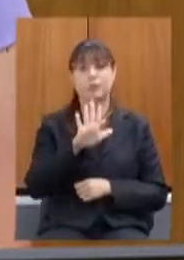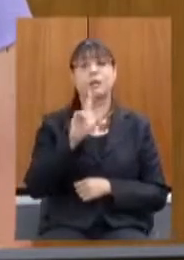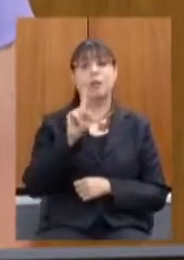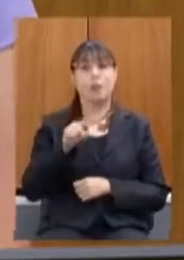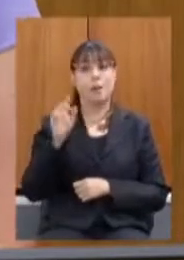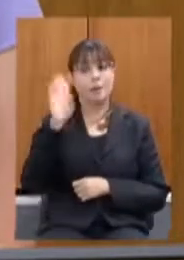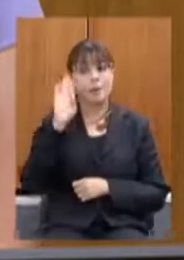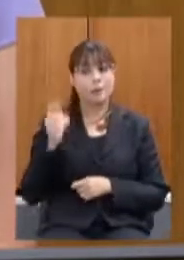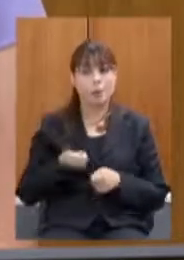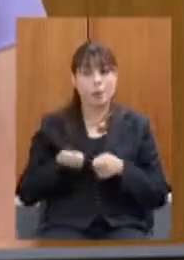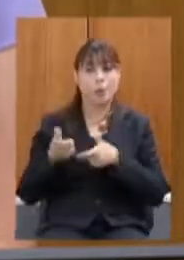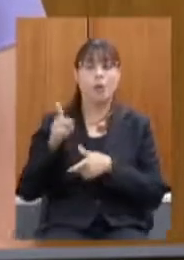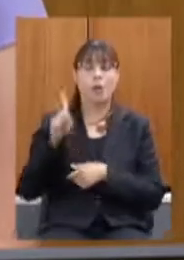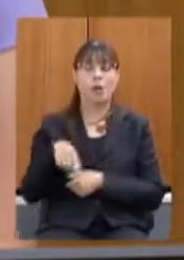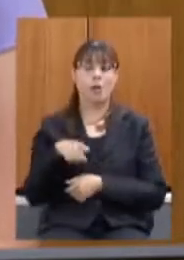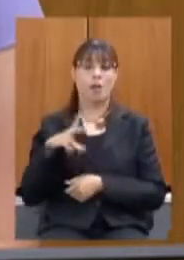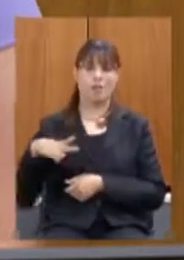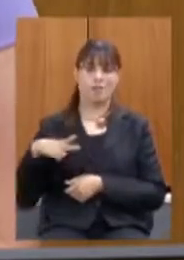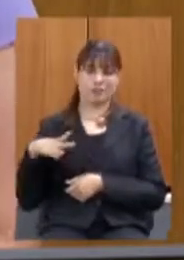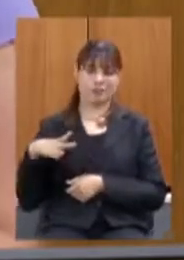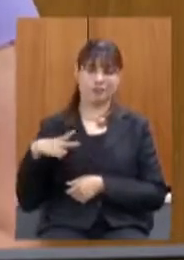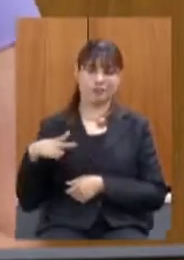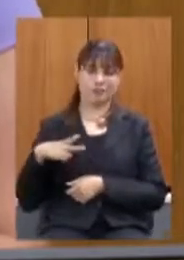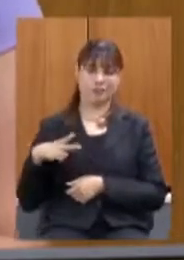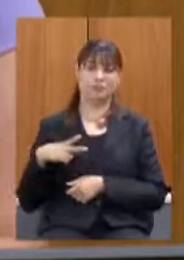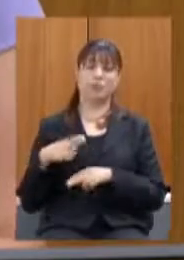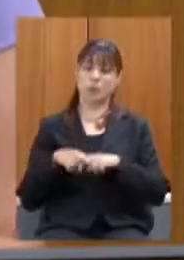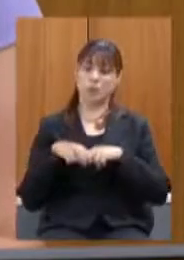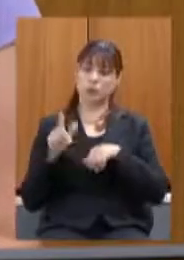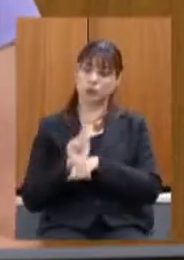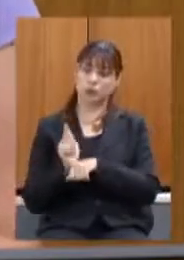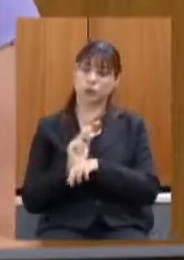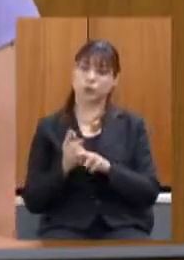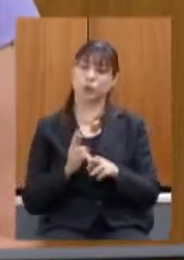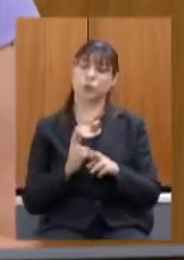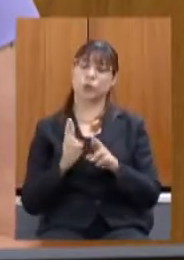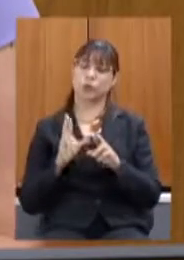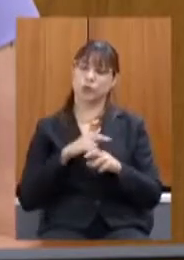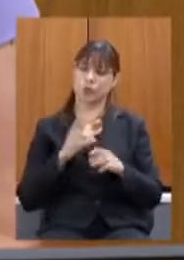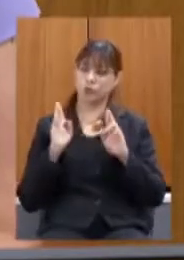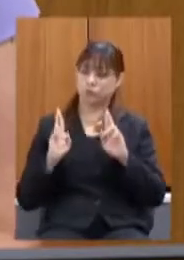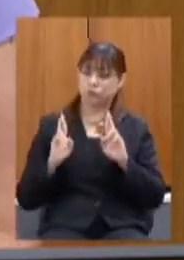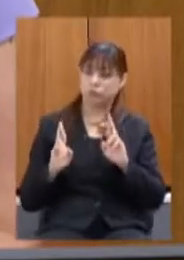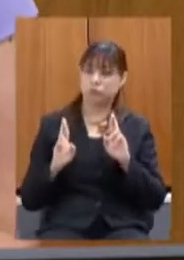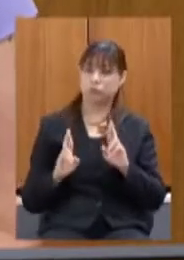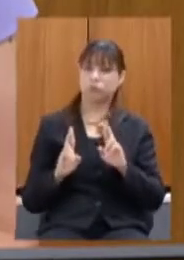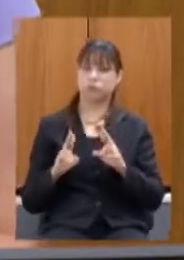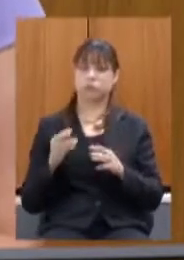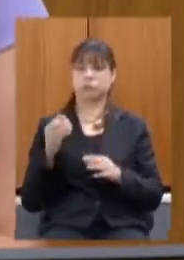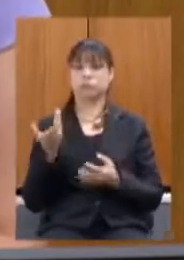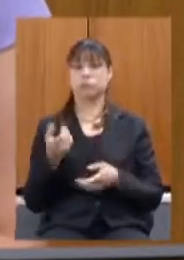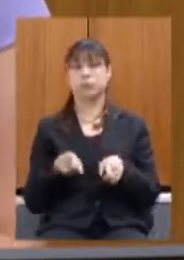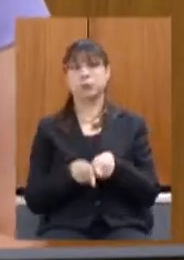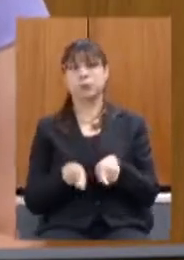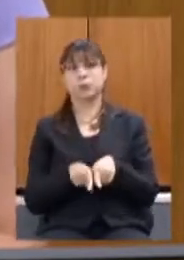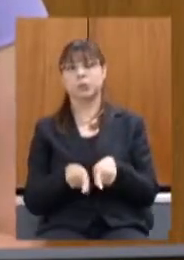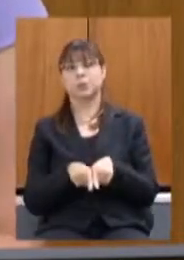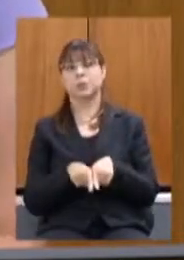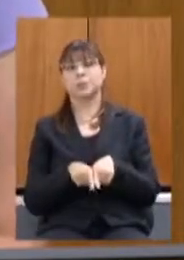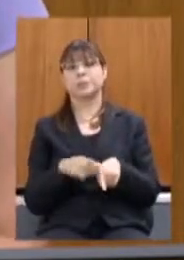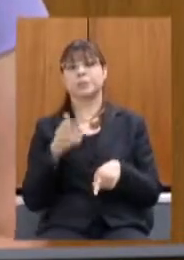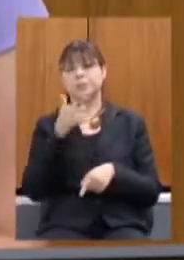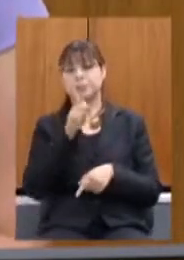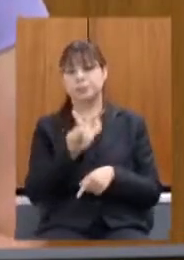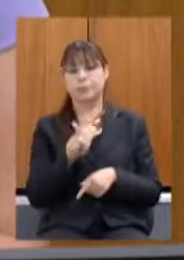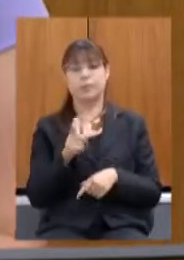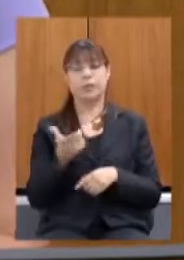privada graças a uma gestão responsável ao enfrentamento à pandemia que contou também com o perfil dos